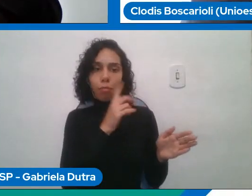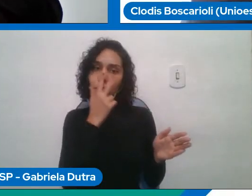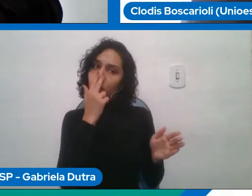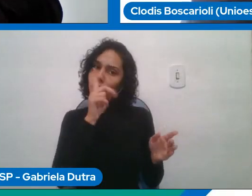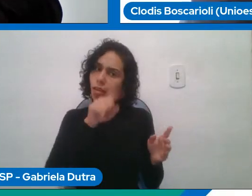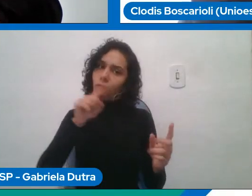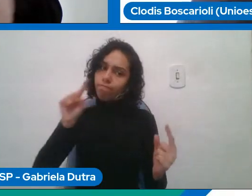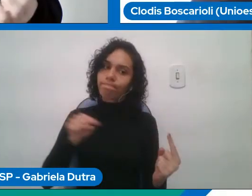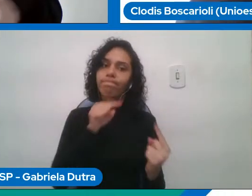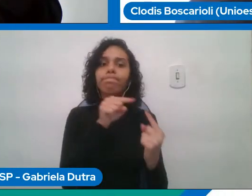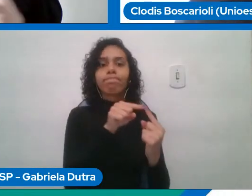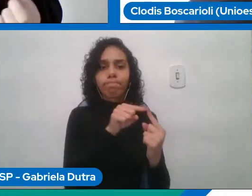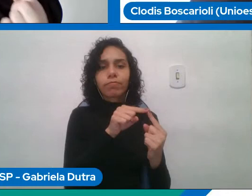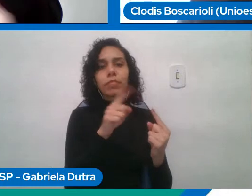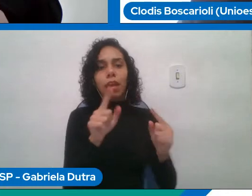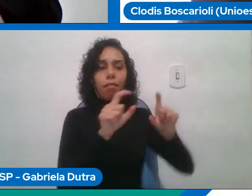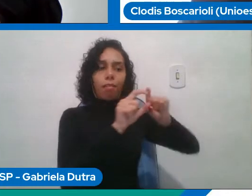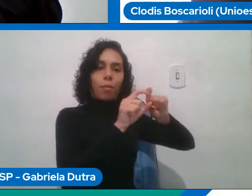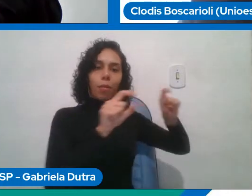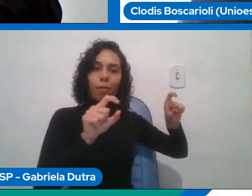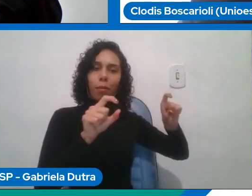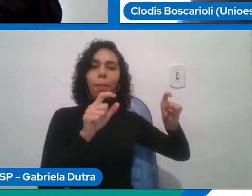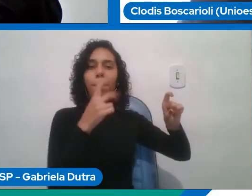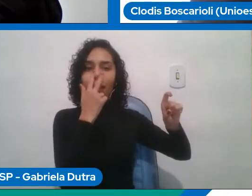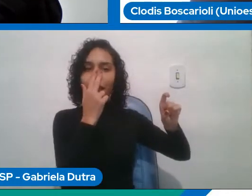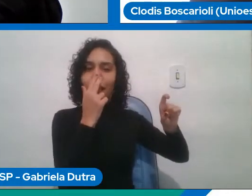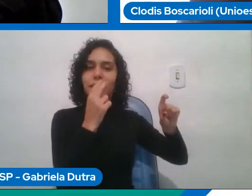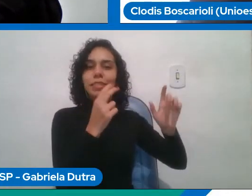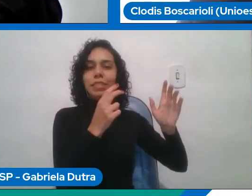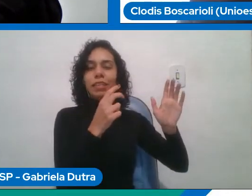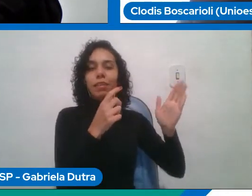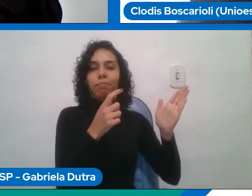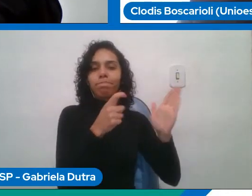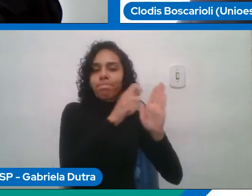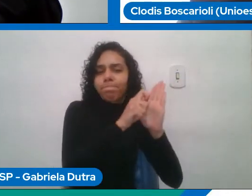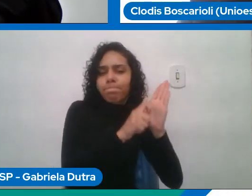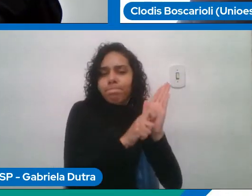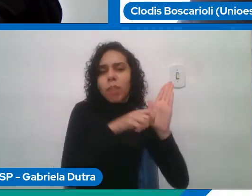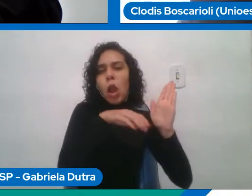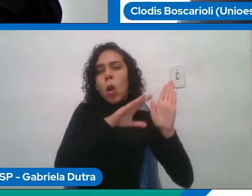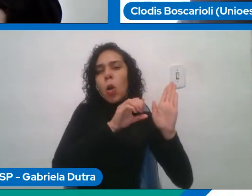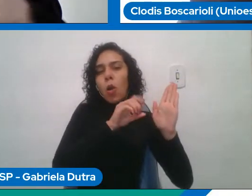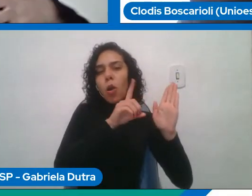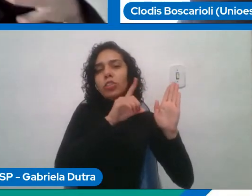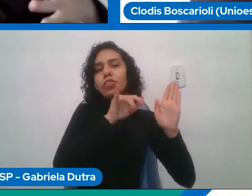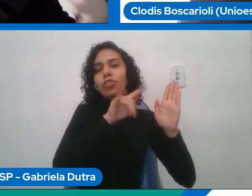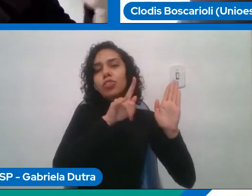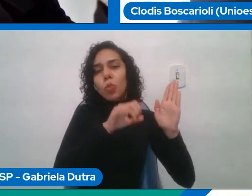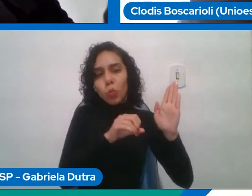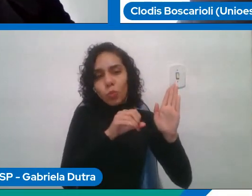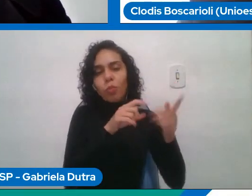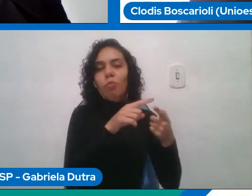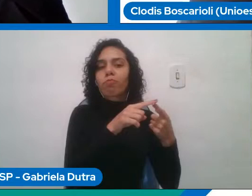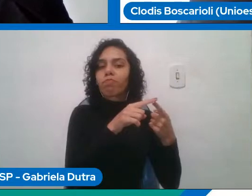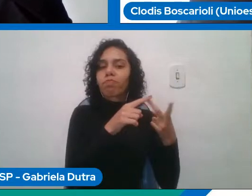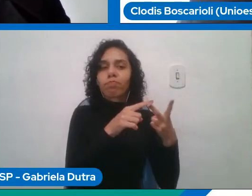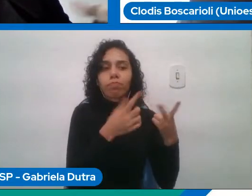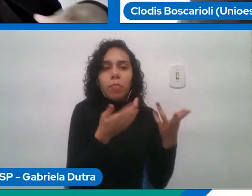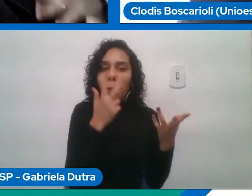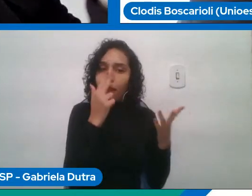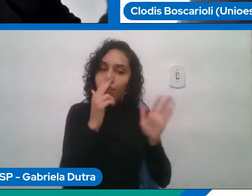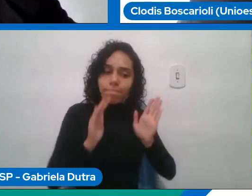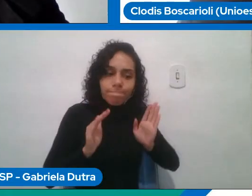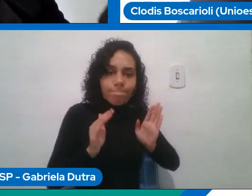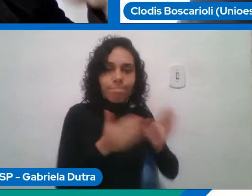uma linha de código se eu tenho uma regra muito formal eu estou lidando com uma parte objetiva das coisas mas isso só tem sentido num